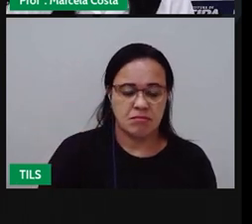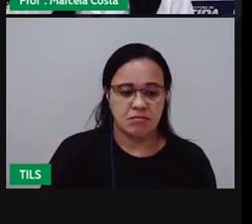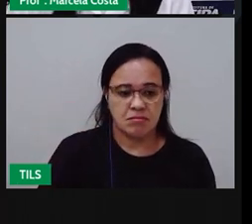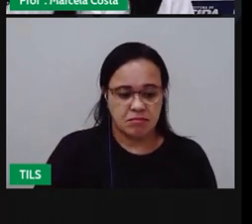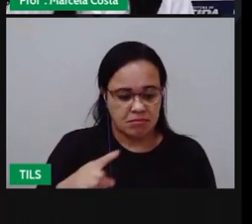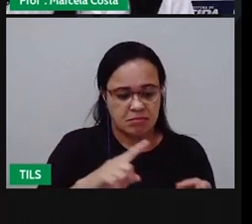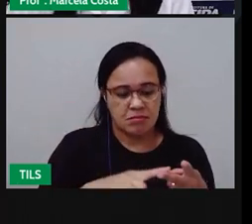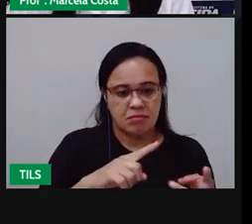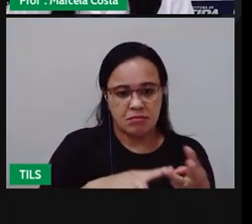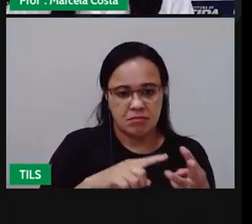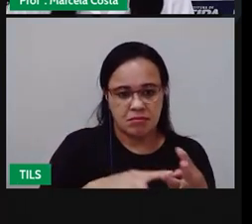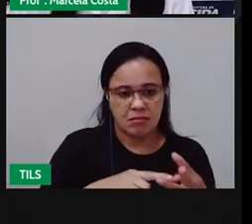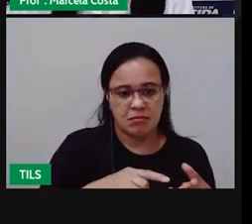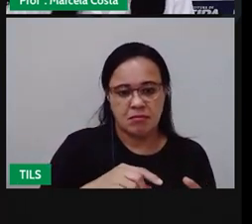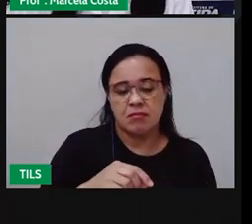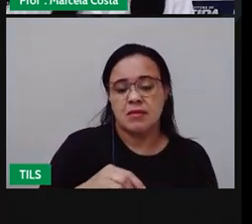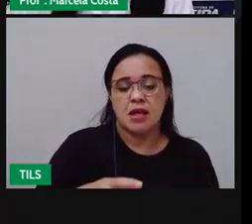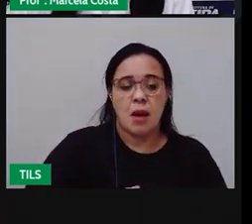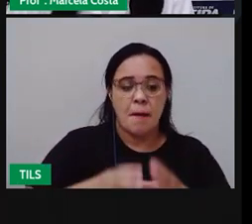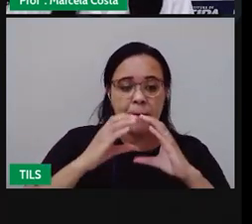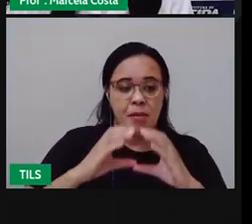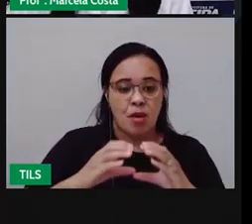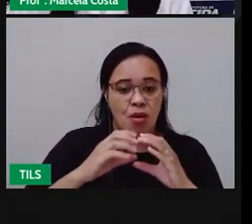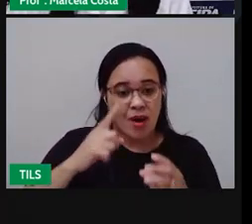Bola de food